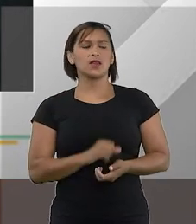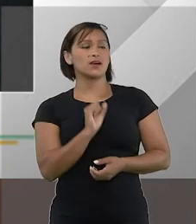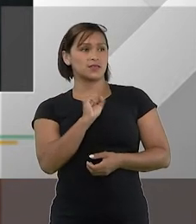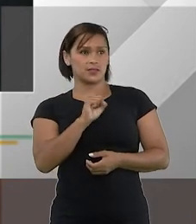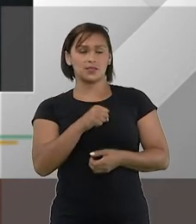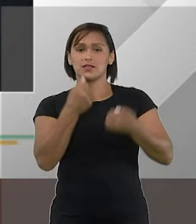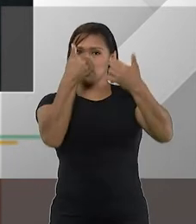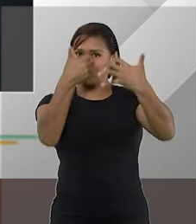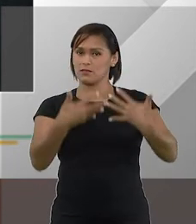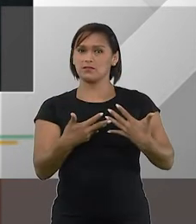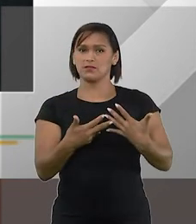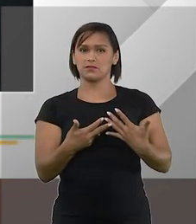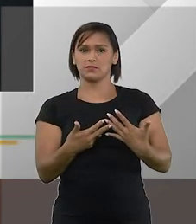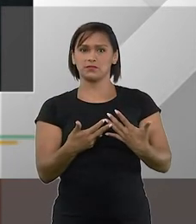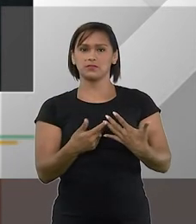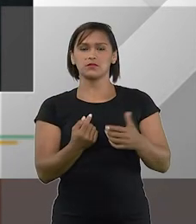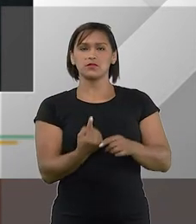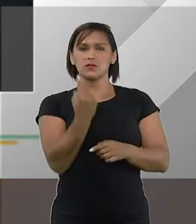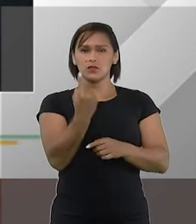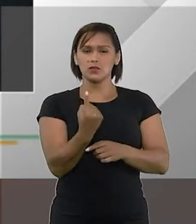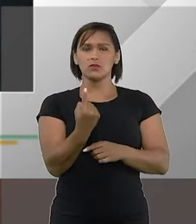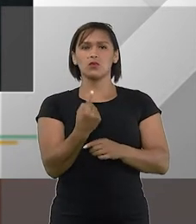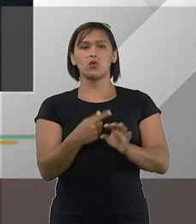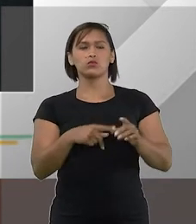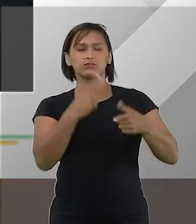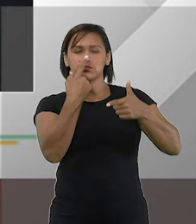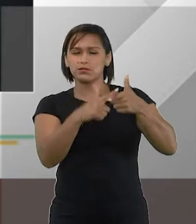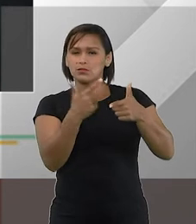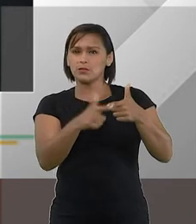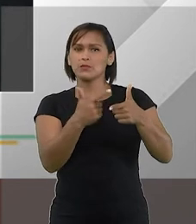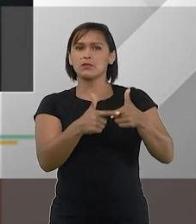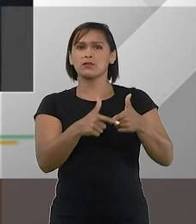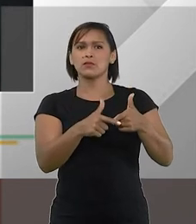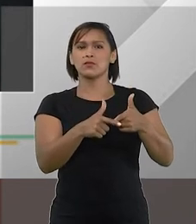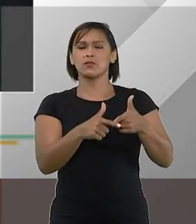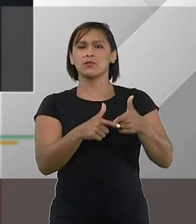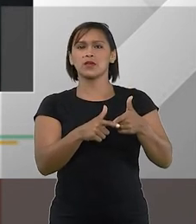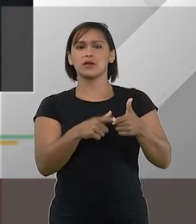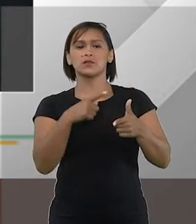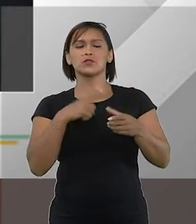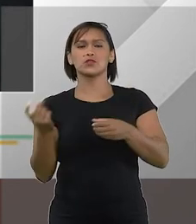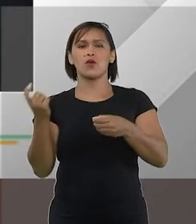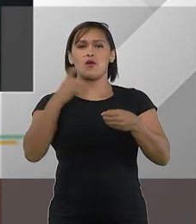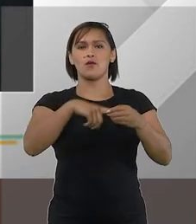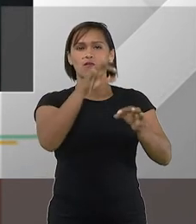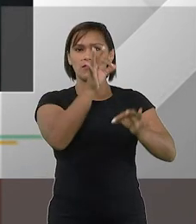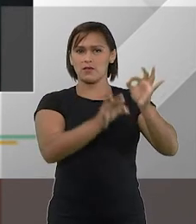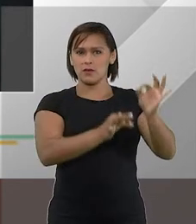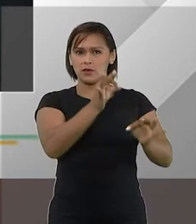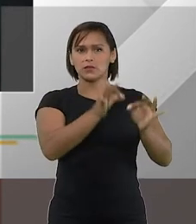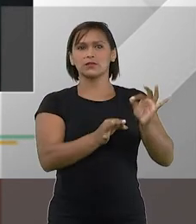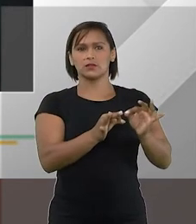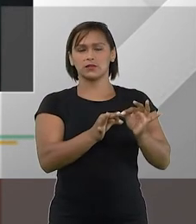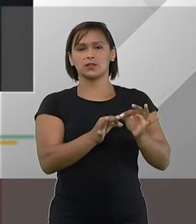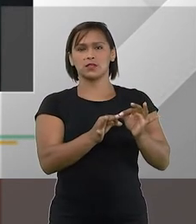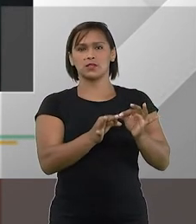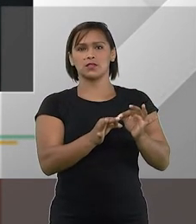Claro, claro que sim, Fátima. Um dos grandes problemas de uma recuperação judicial,